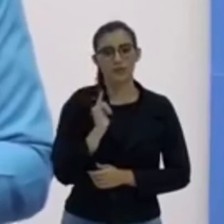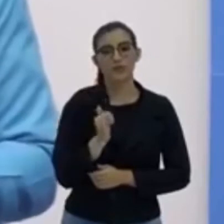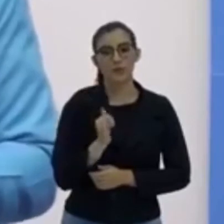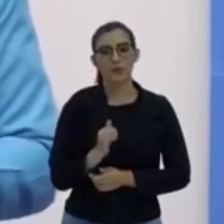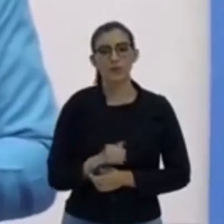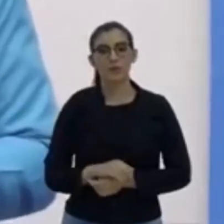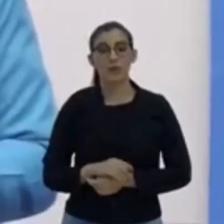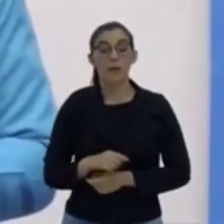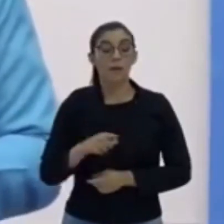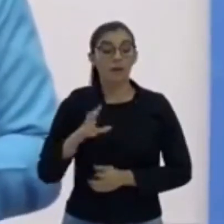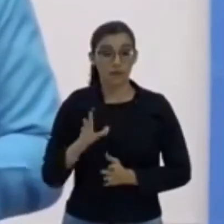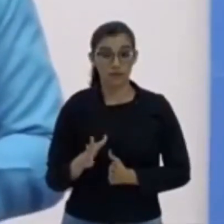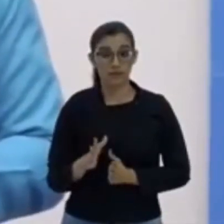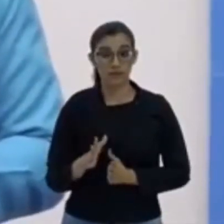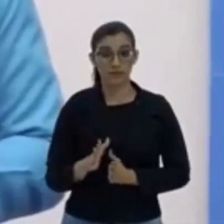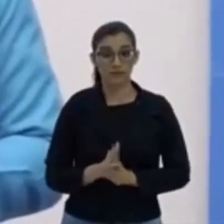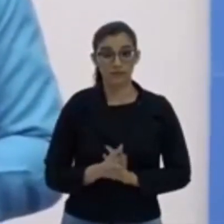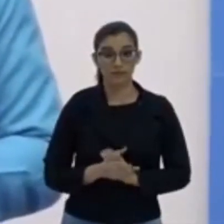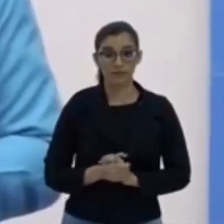falar. Mas, bora lá.